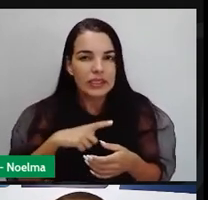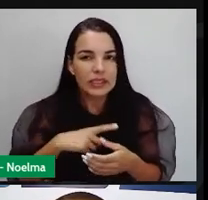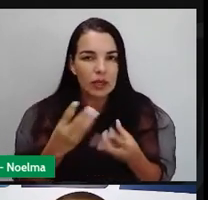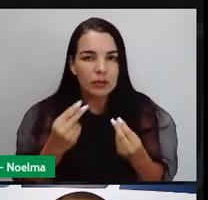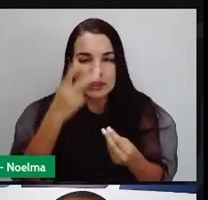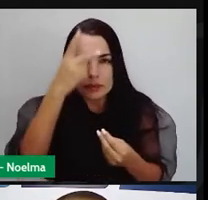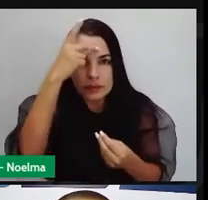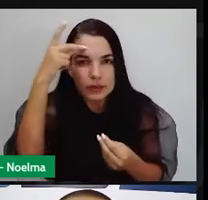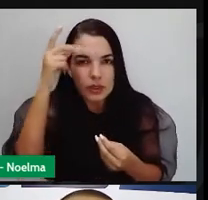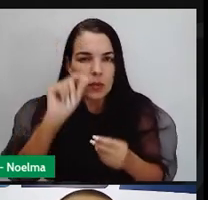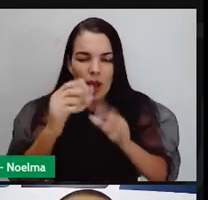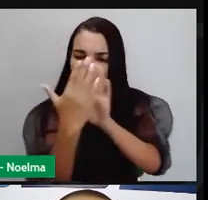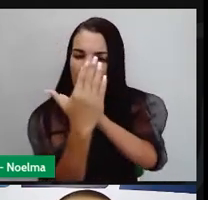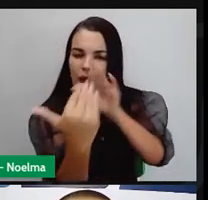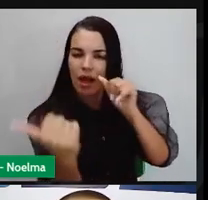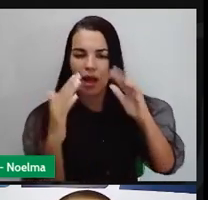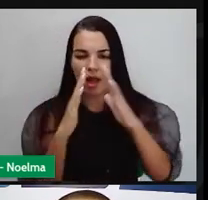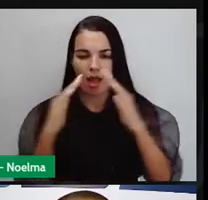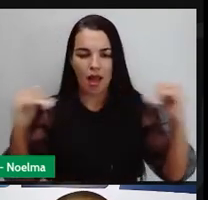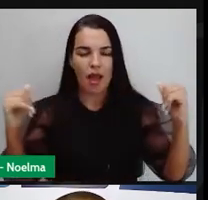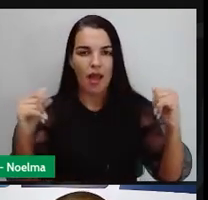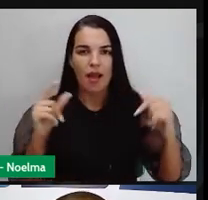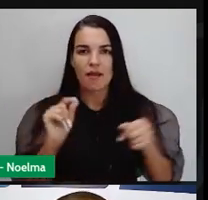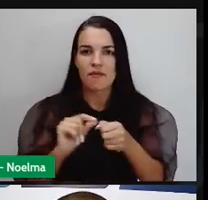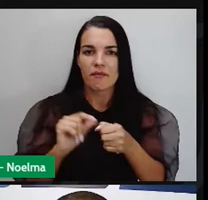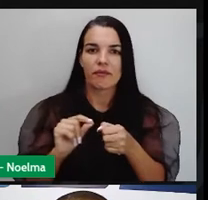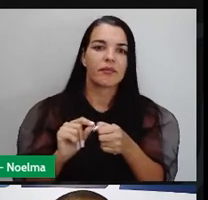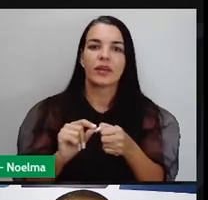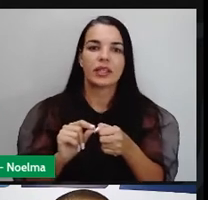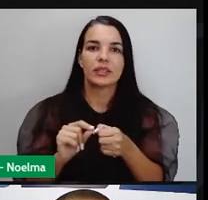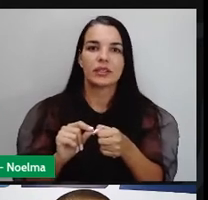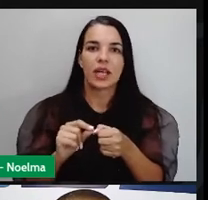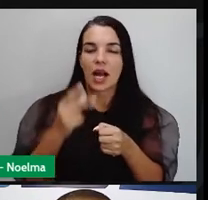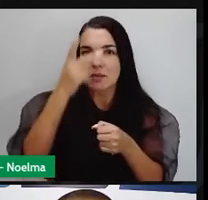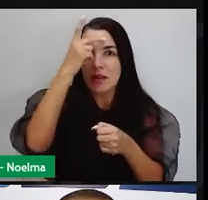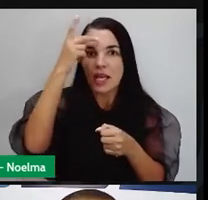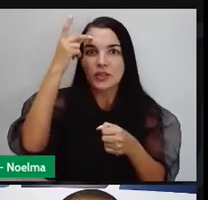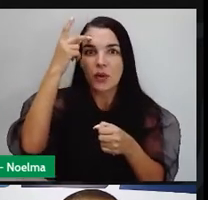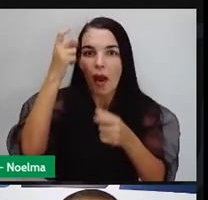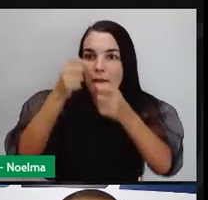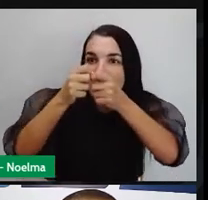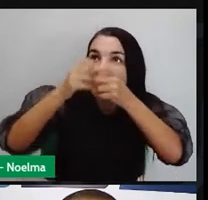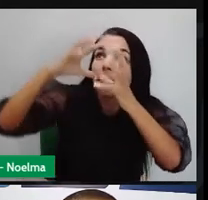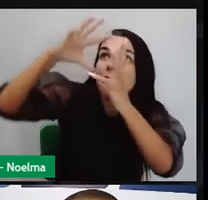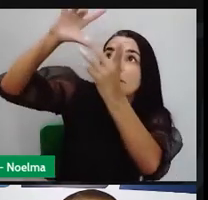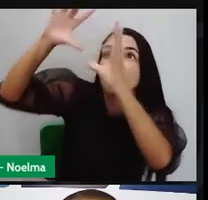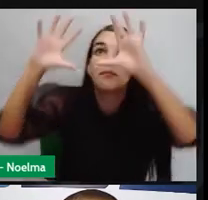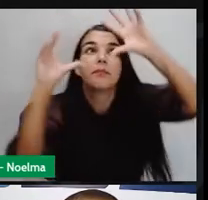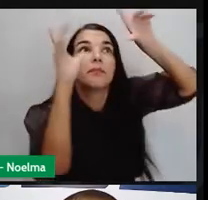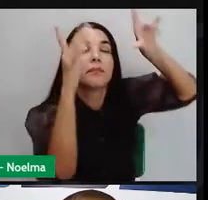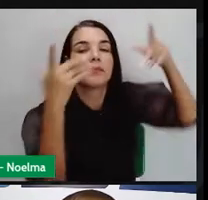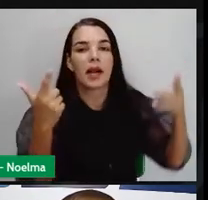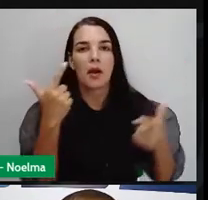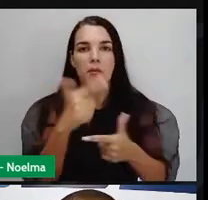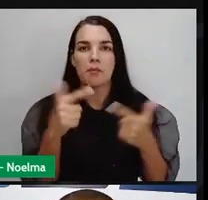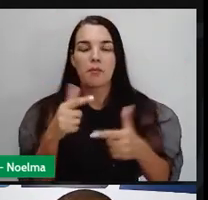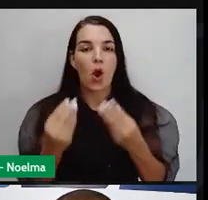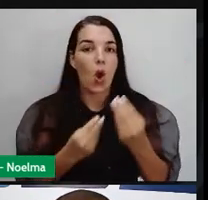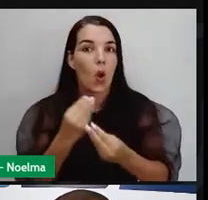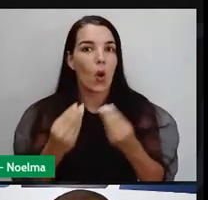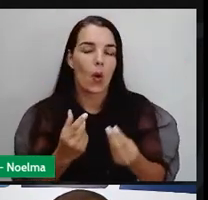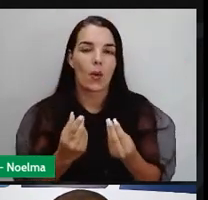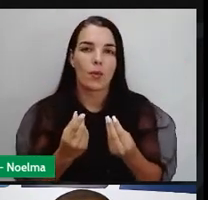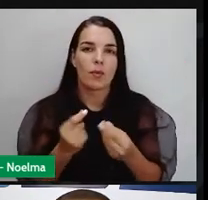fala que as pirâmides foram feitas pelos extraterrestres. As pessoas não tinham condição de fazer aquilo.